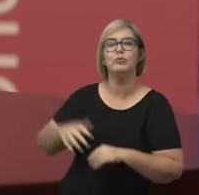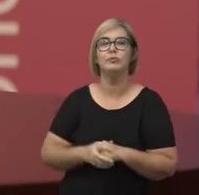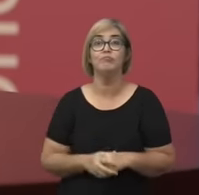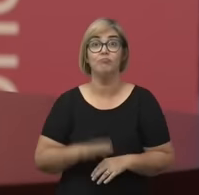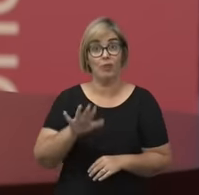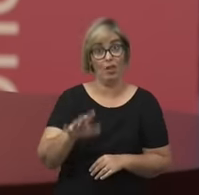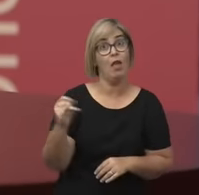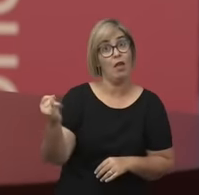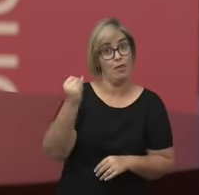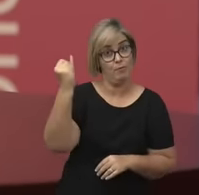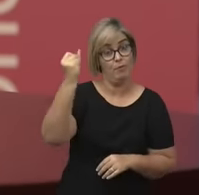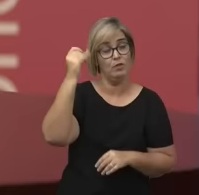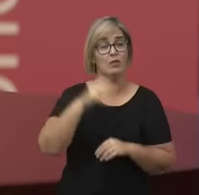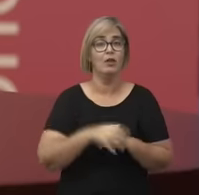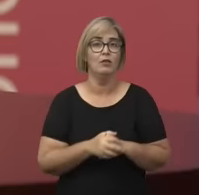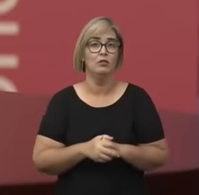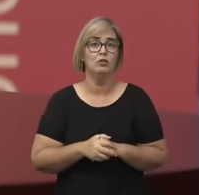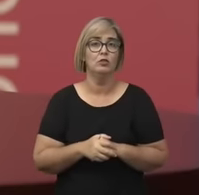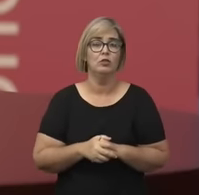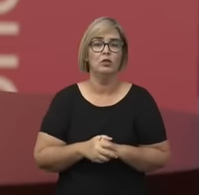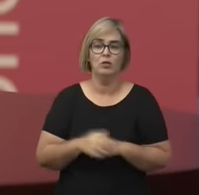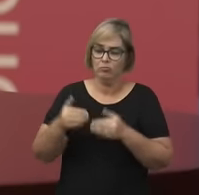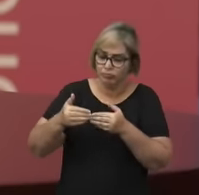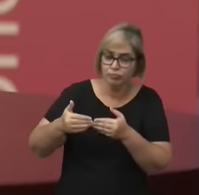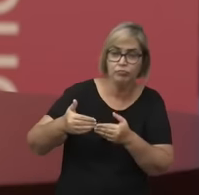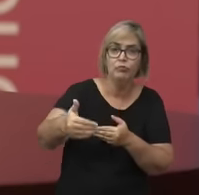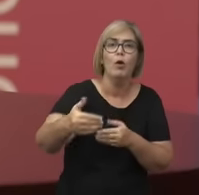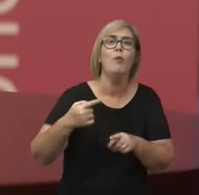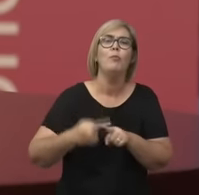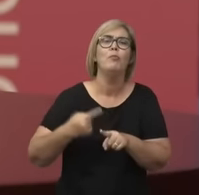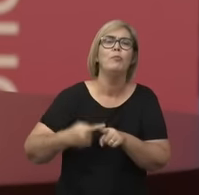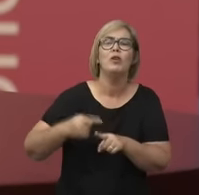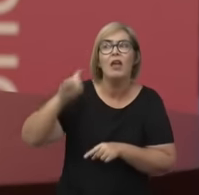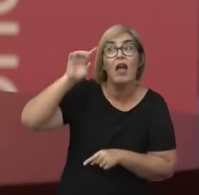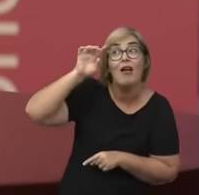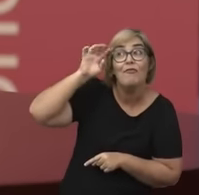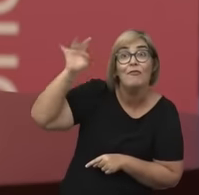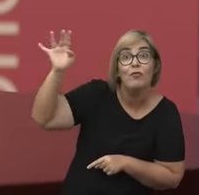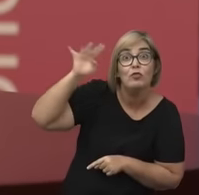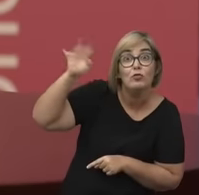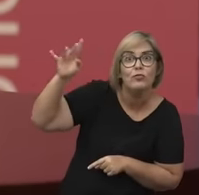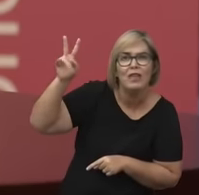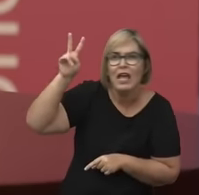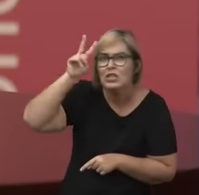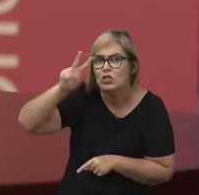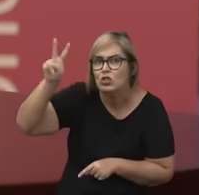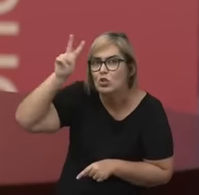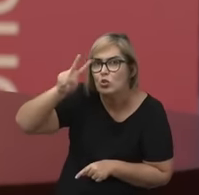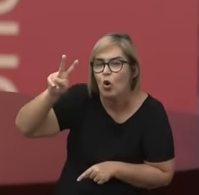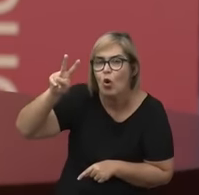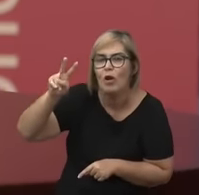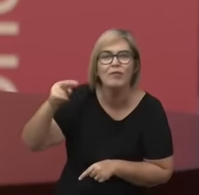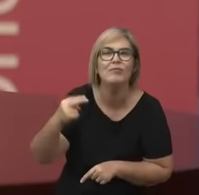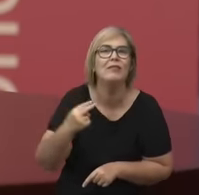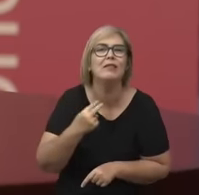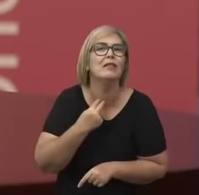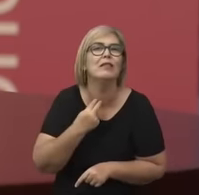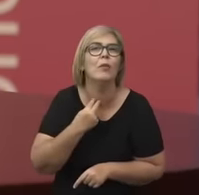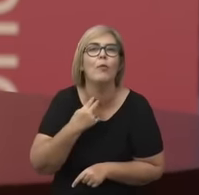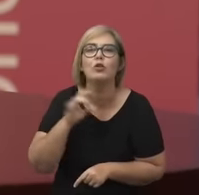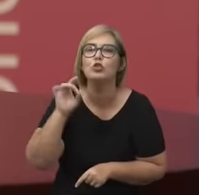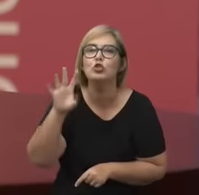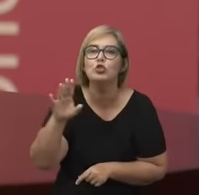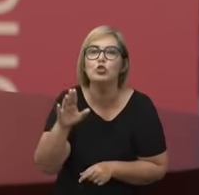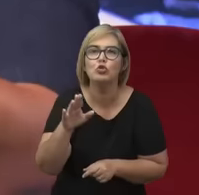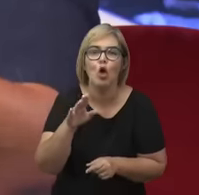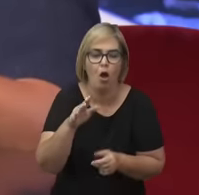a partir daí, porque a filosofia, a história da filosofia, não pode ser um repositório de livros